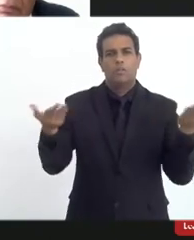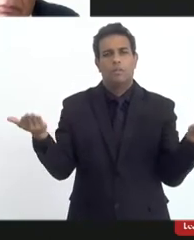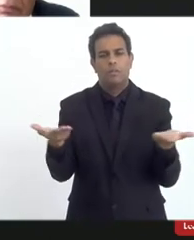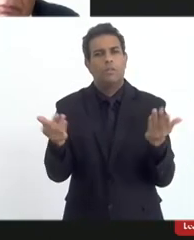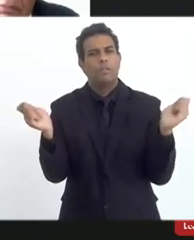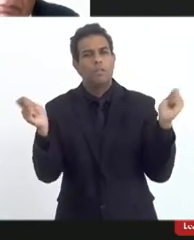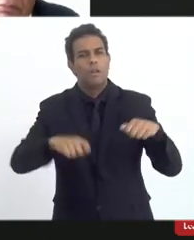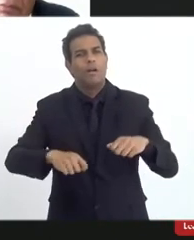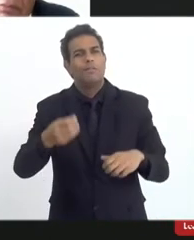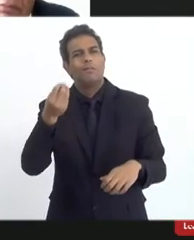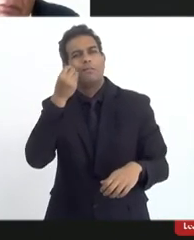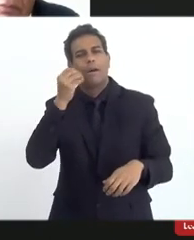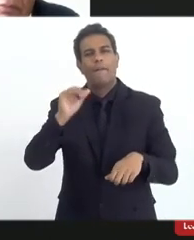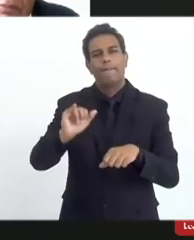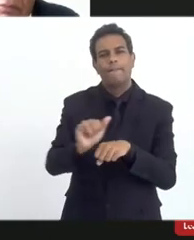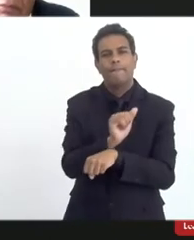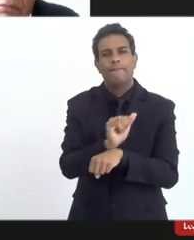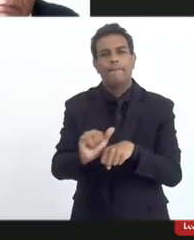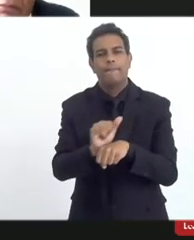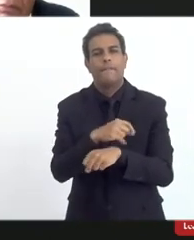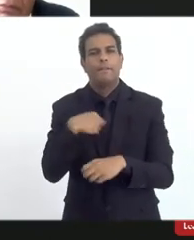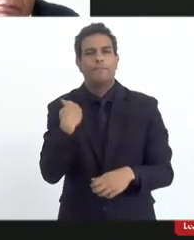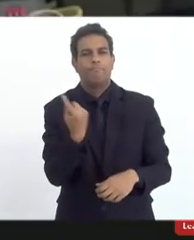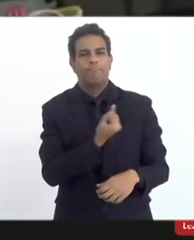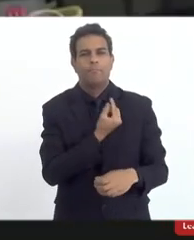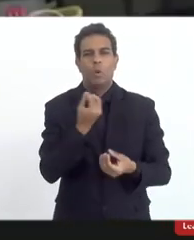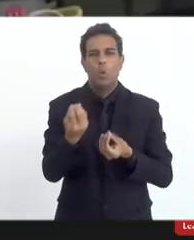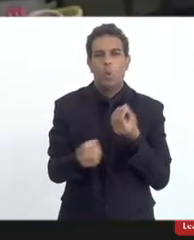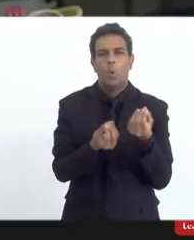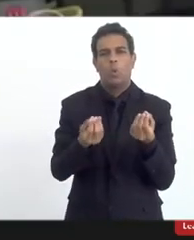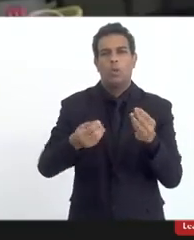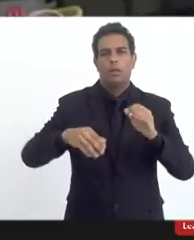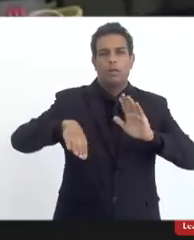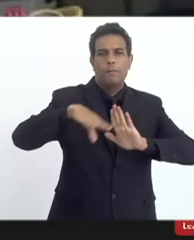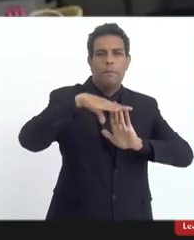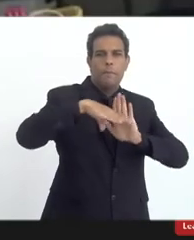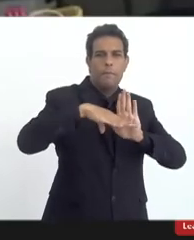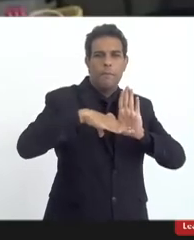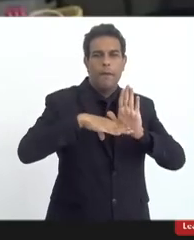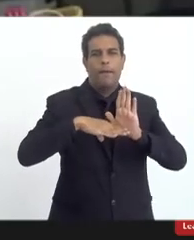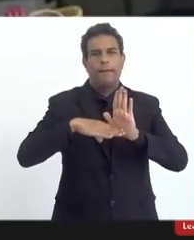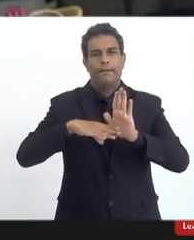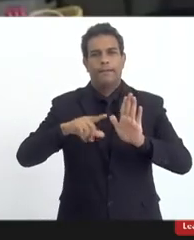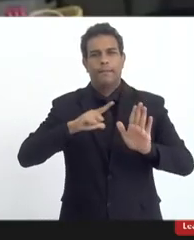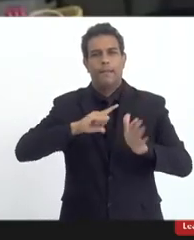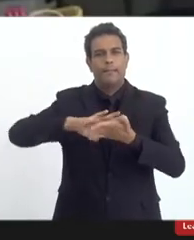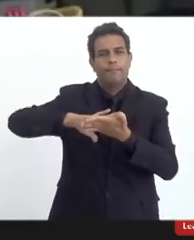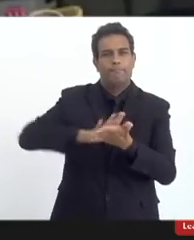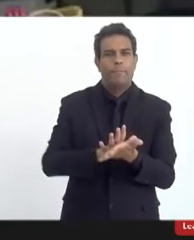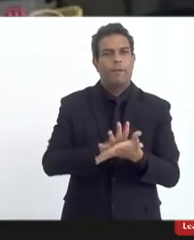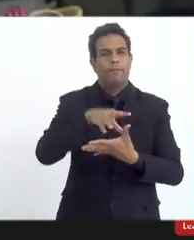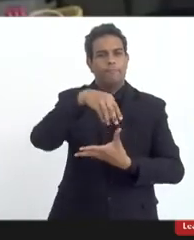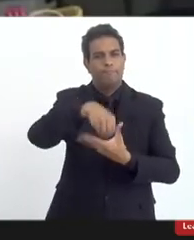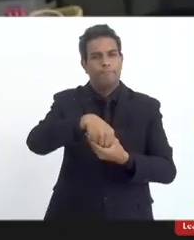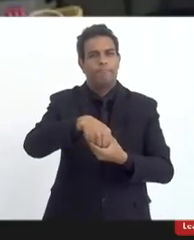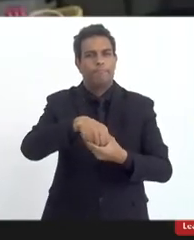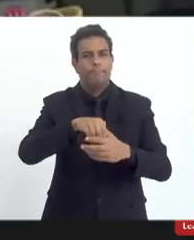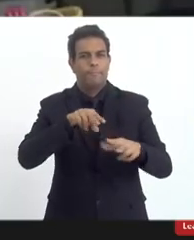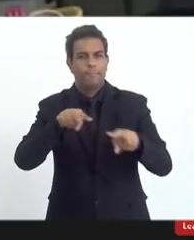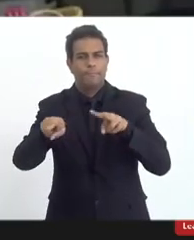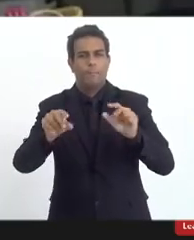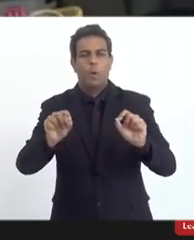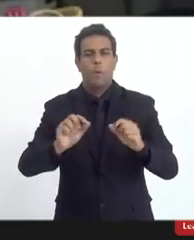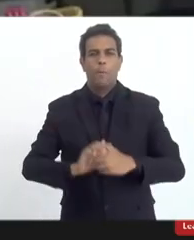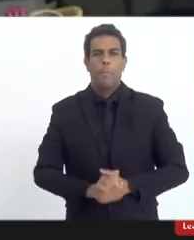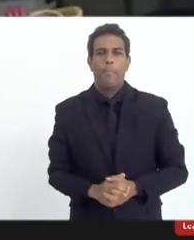pra poder tentar minimizar esses casos de preconceito que ainda existem como nós falamos